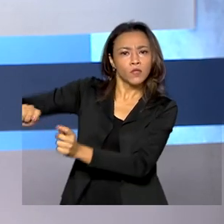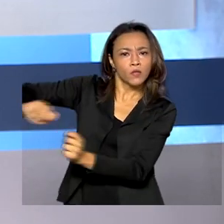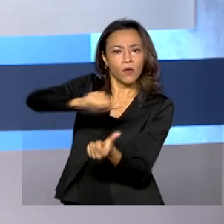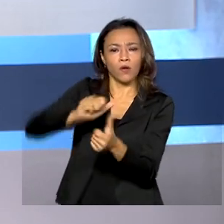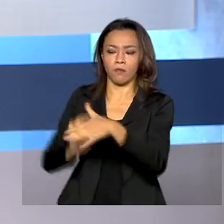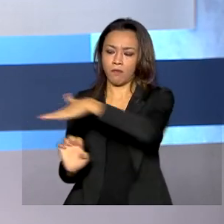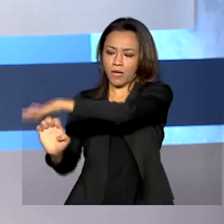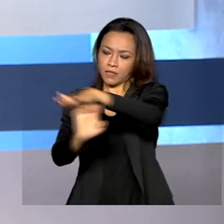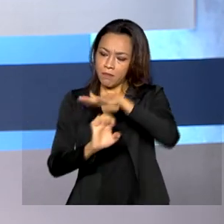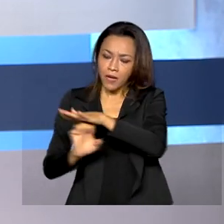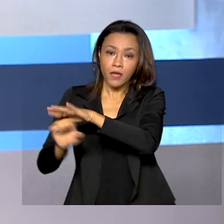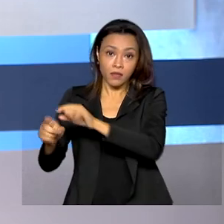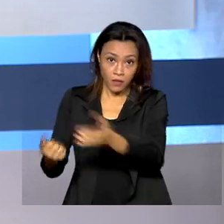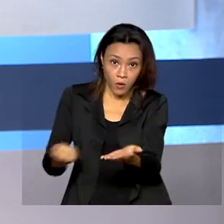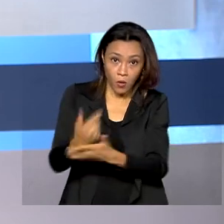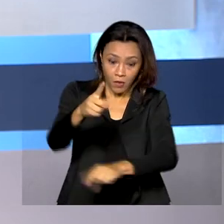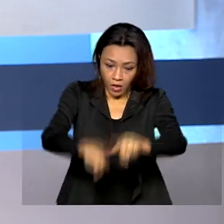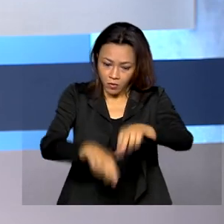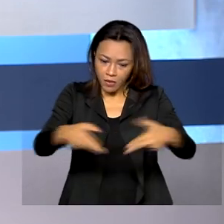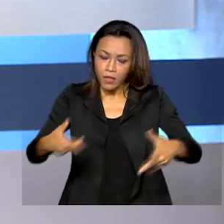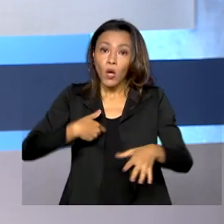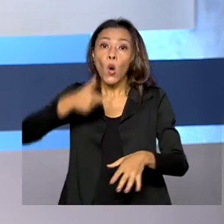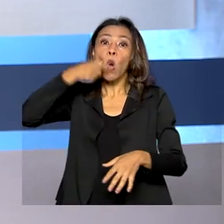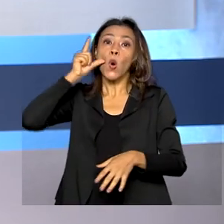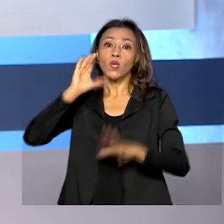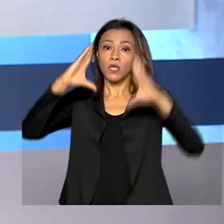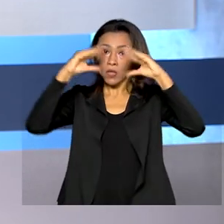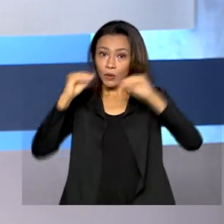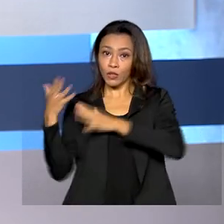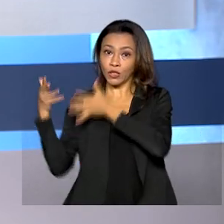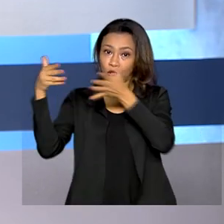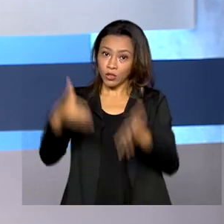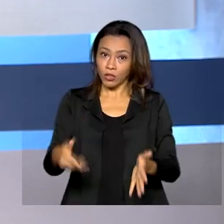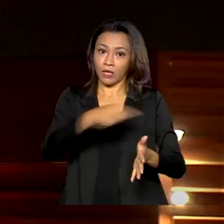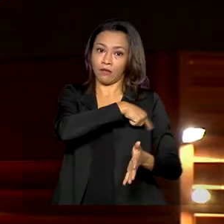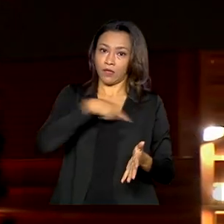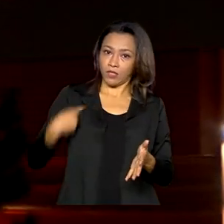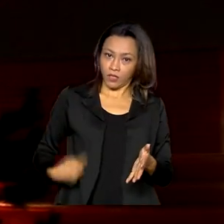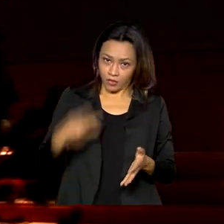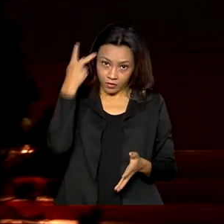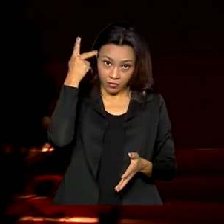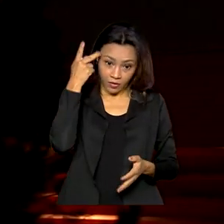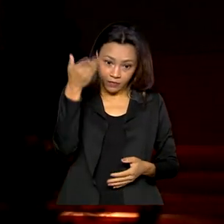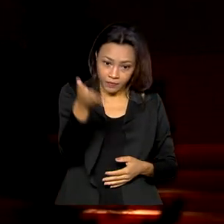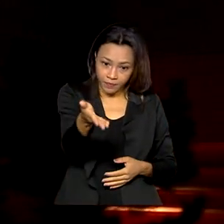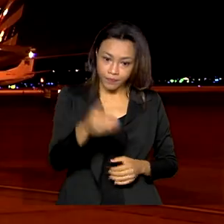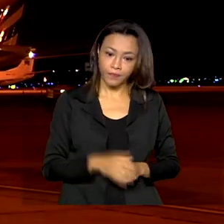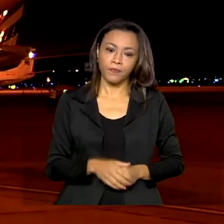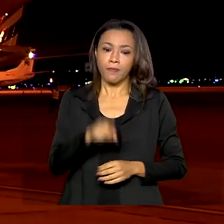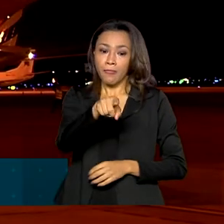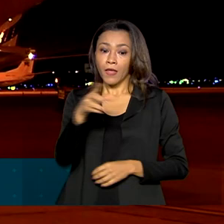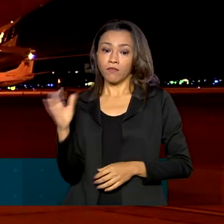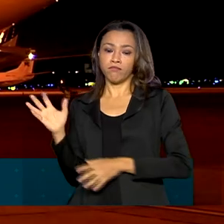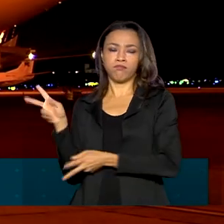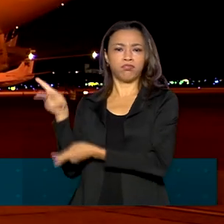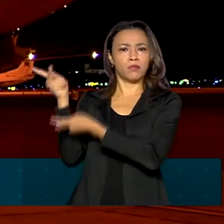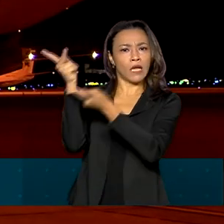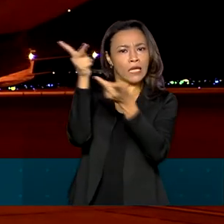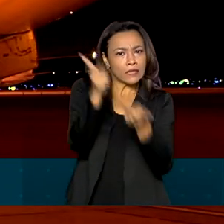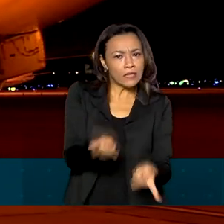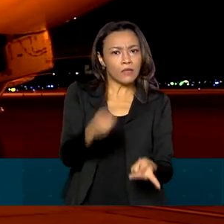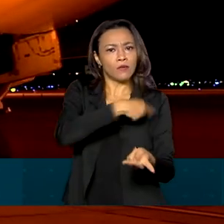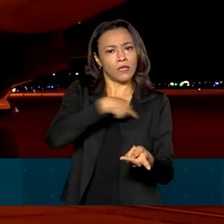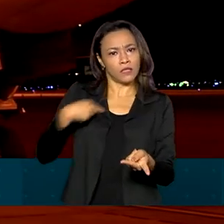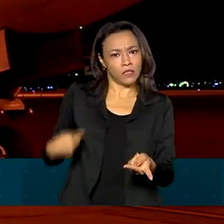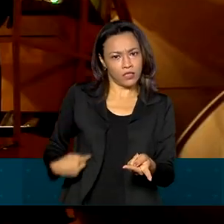insumos. A carga chegou da China ontem à noite, em São Paulo. O voo da Etiop Airlines, trazendo da China o primeiro